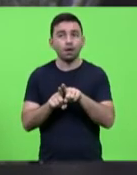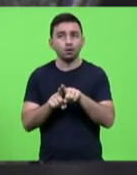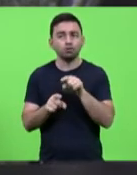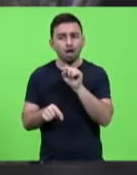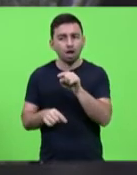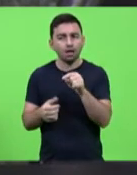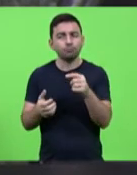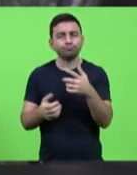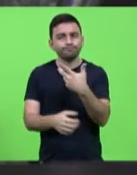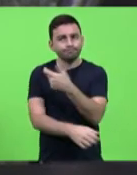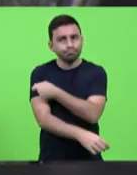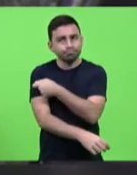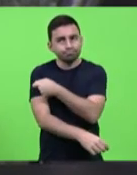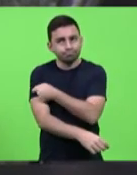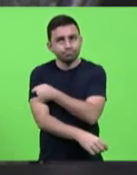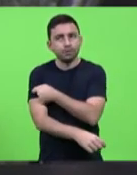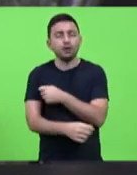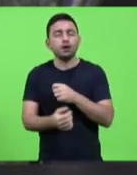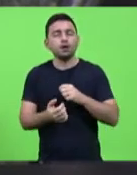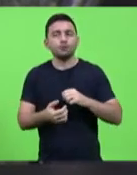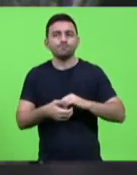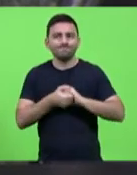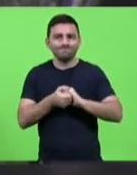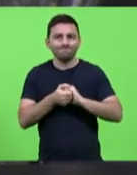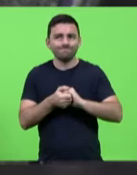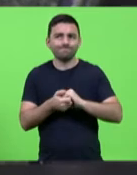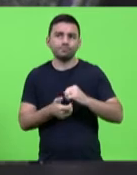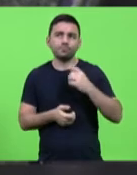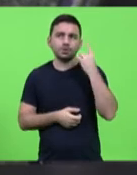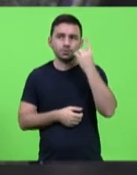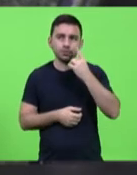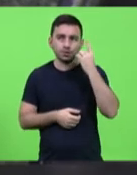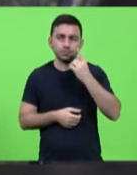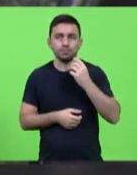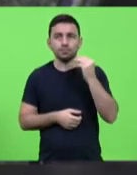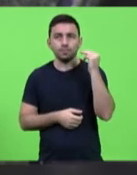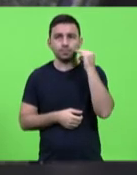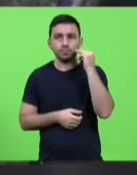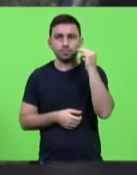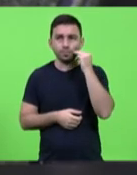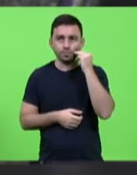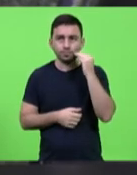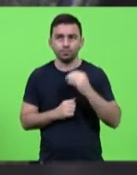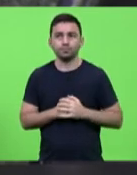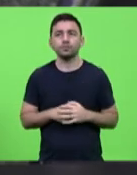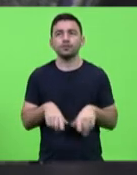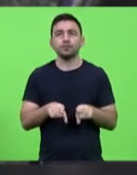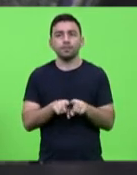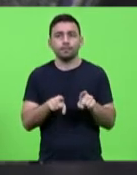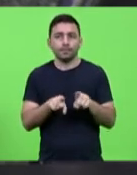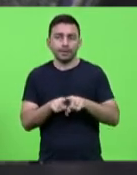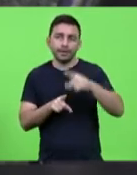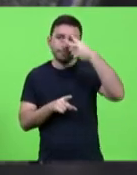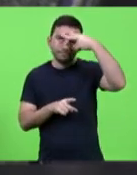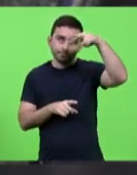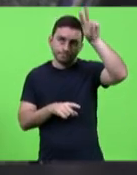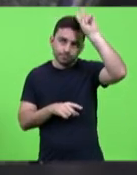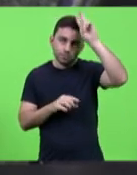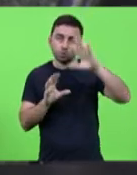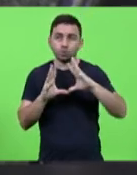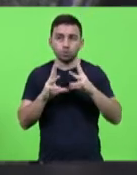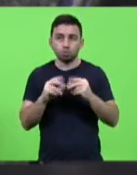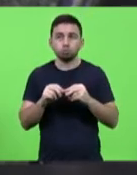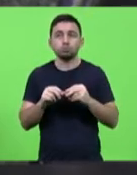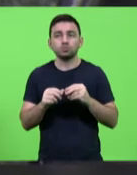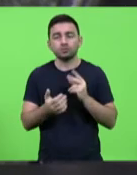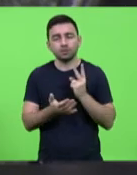vacinação. Nosso cumprimento aos deputados, agradecemos deputada Marlene, ao deputado Caro Preza e aos demais que nos acompanham. E